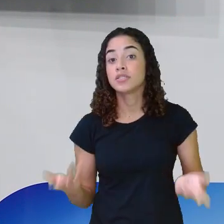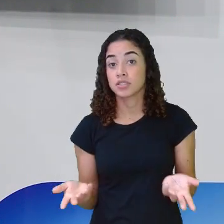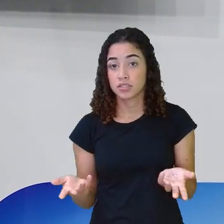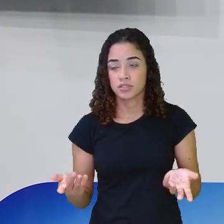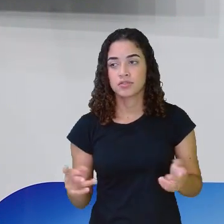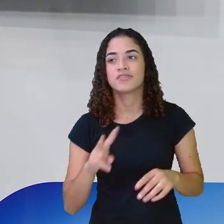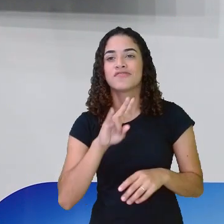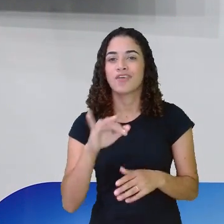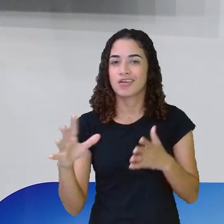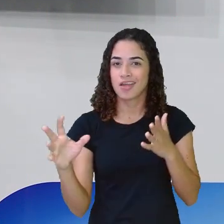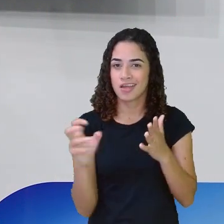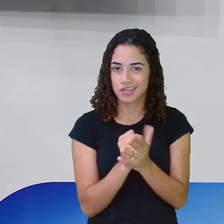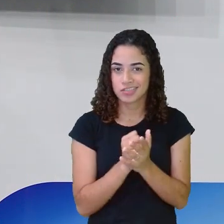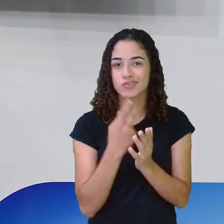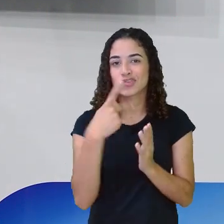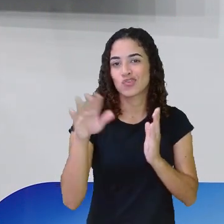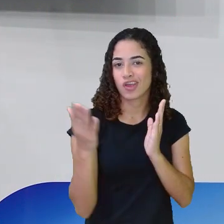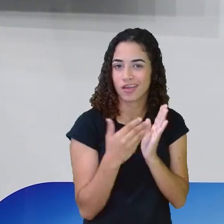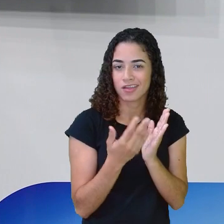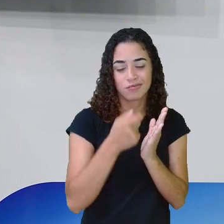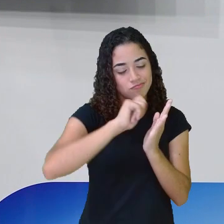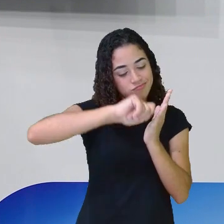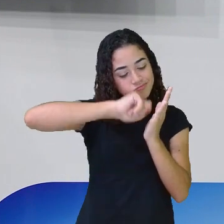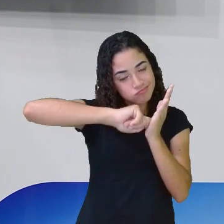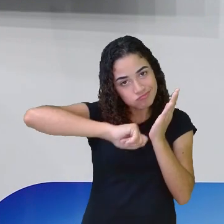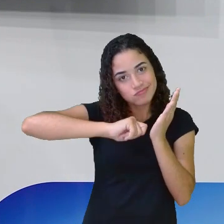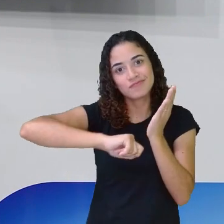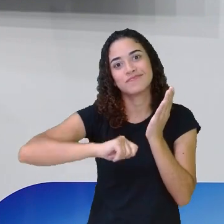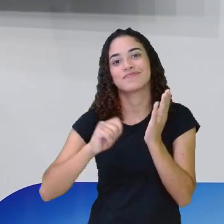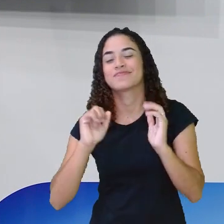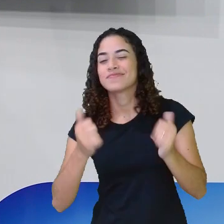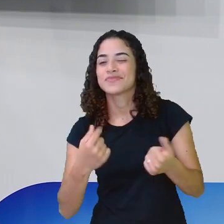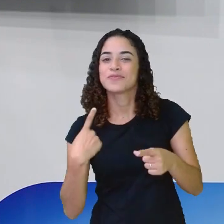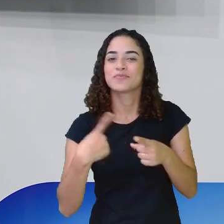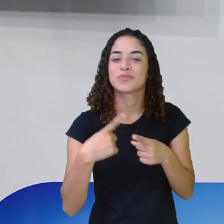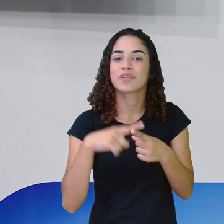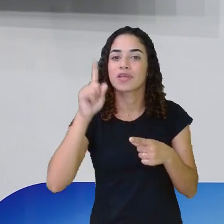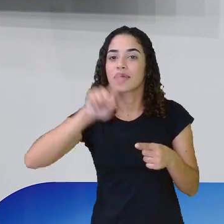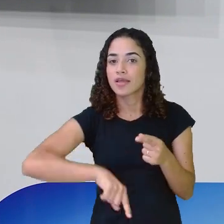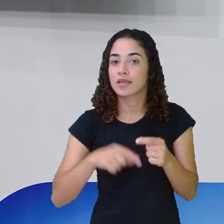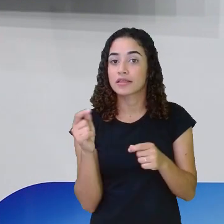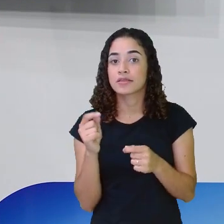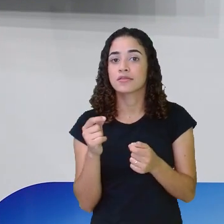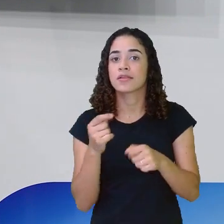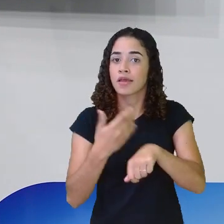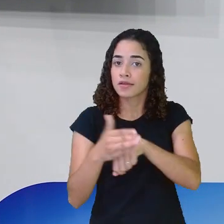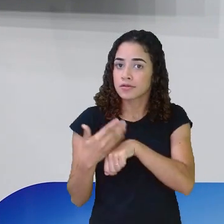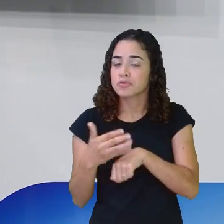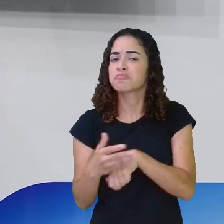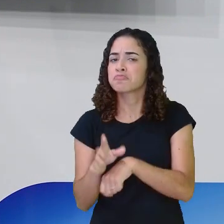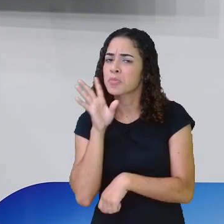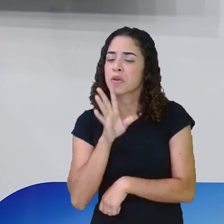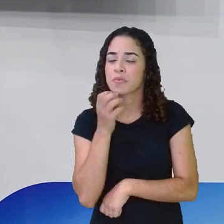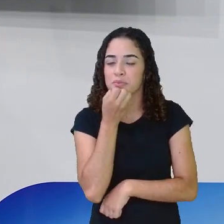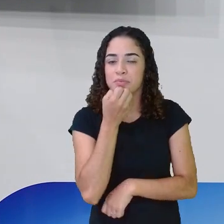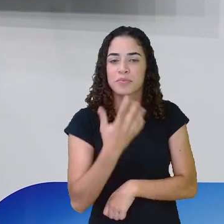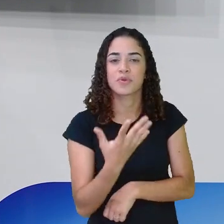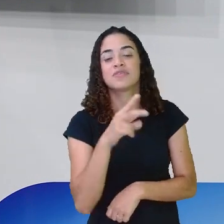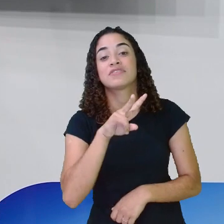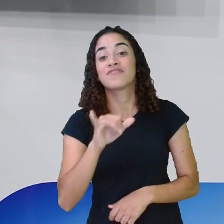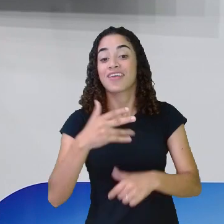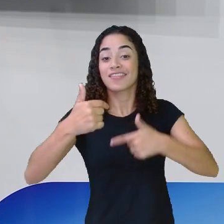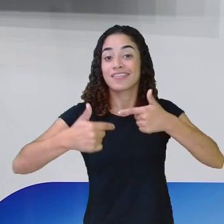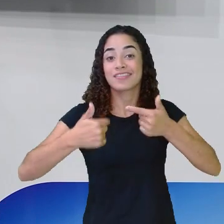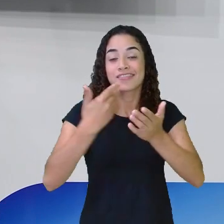registrar isso aí no seu caderno. Está certo? Porque isso é um exercício muito bacana, gente. Está certo? Você vai estar